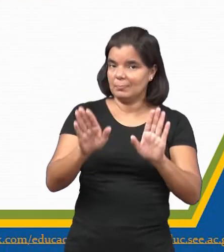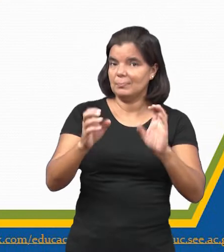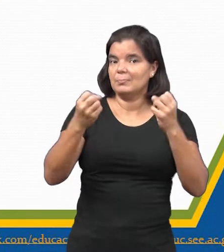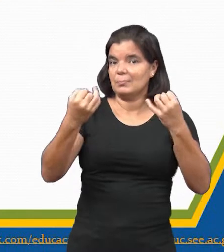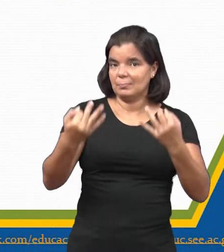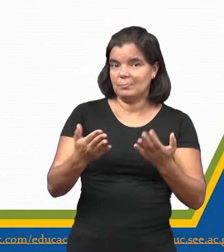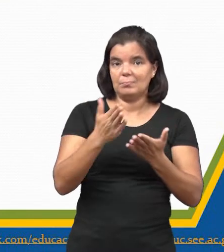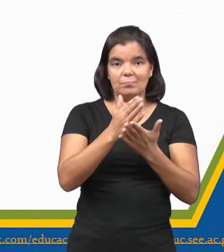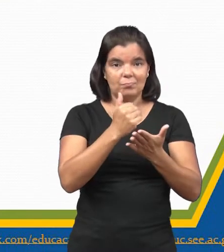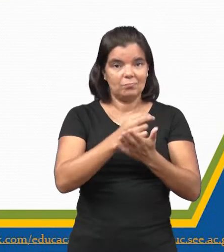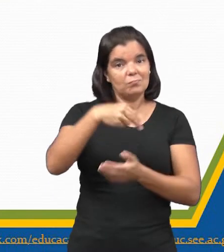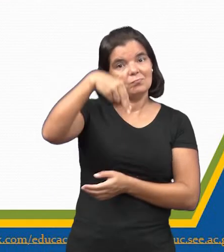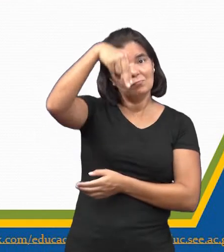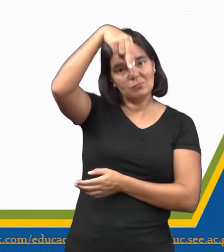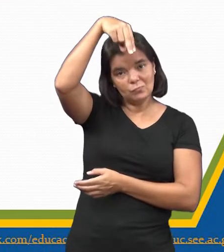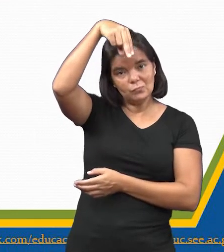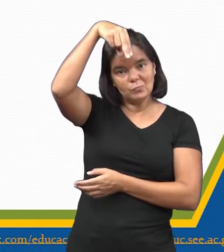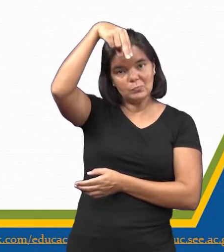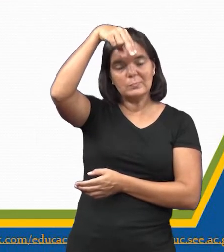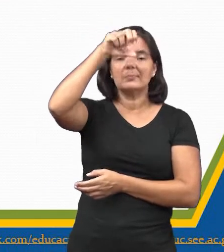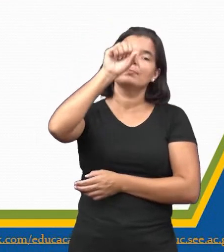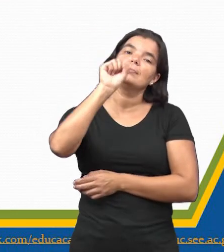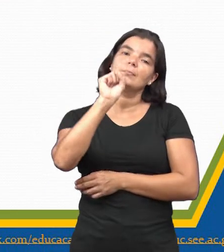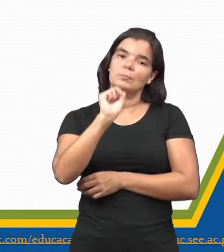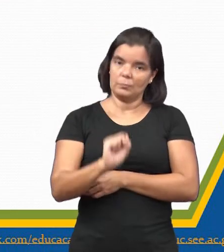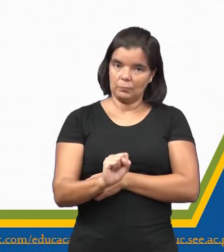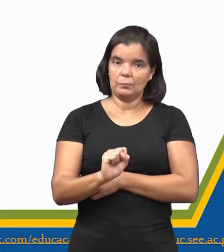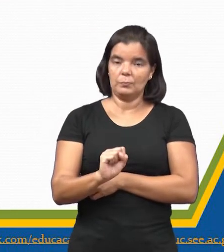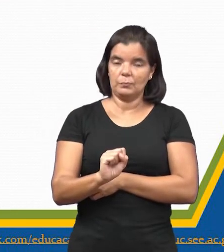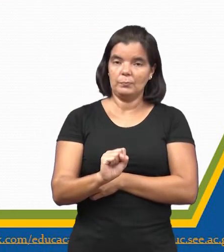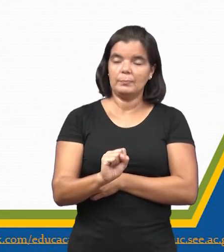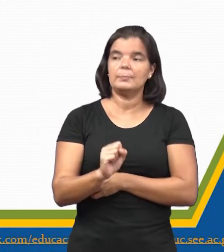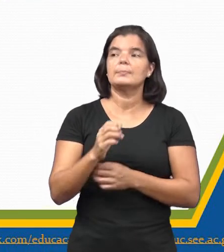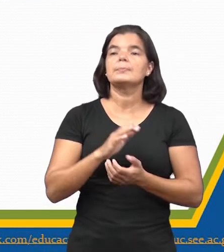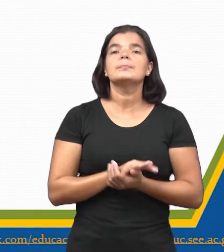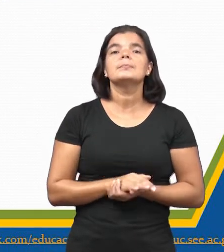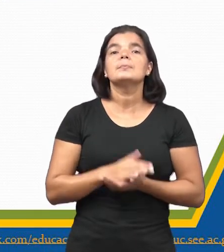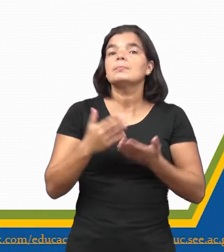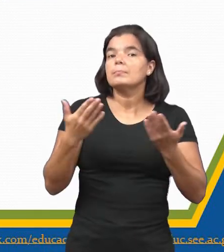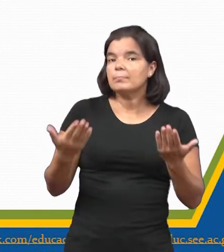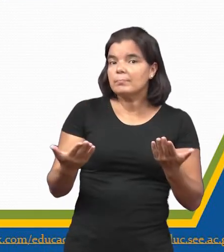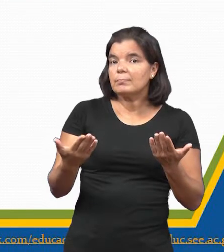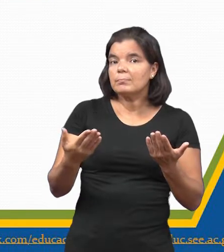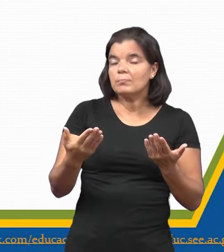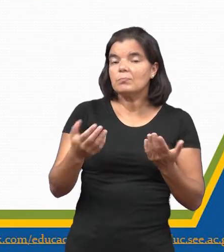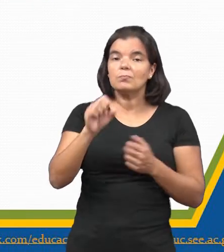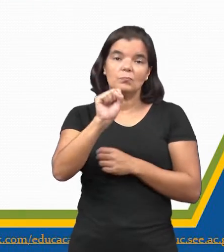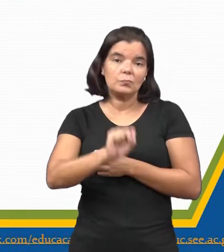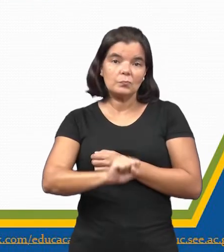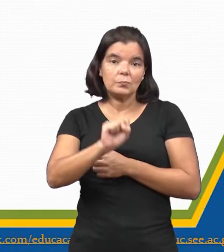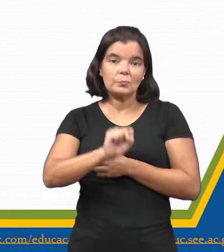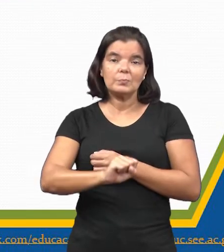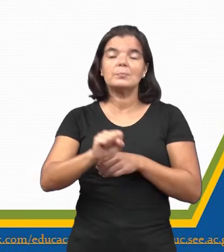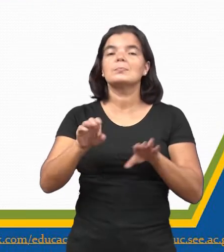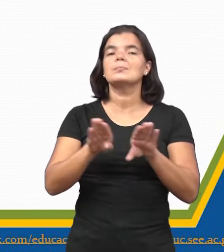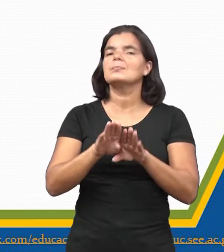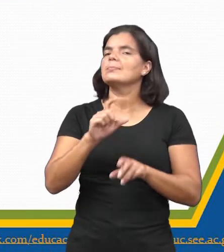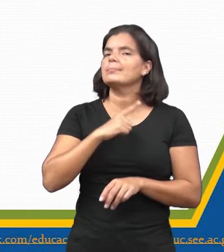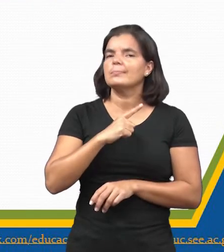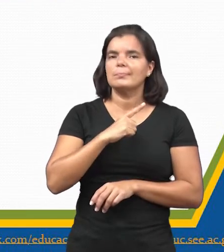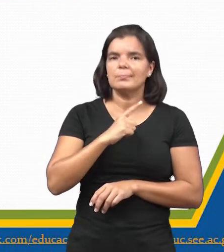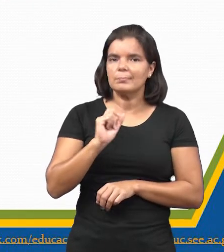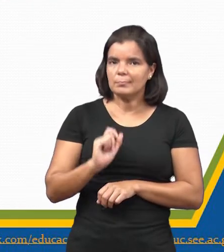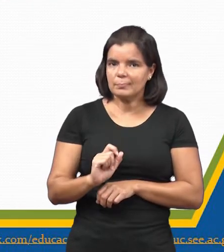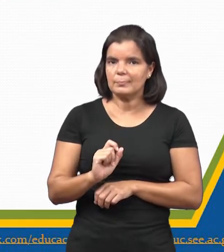dividido em colônias do norte, né? Centro-norte e colônias do sul. As colônias do sul, elas tinham o quê?